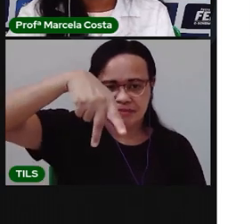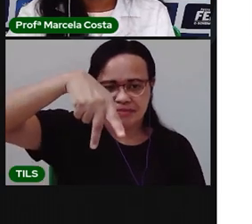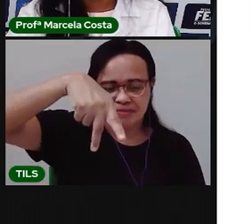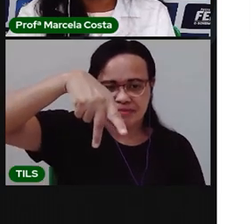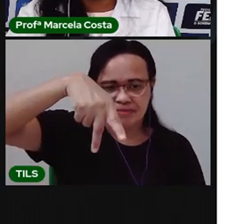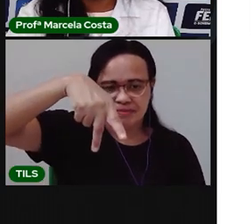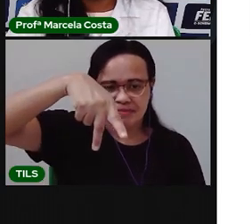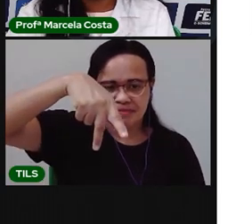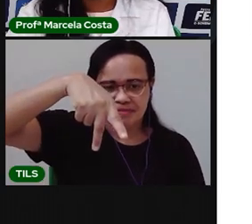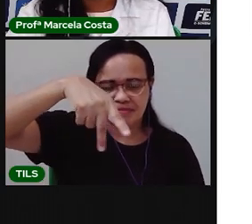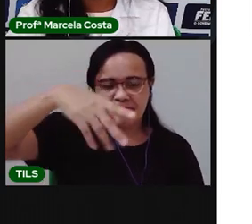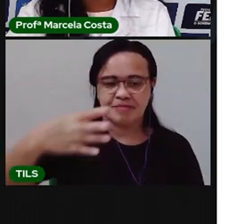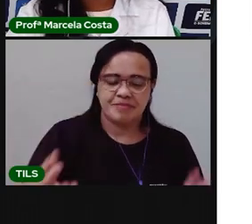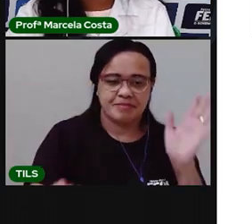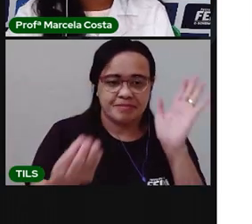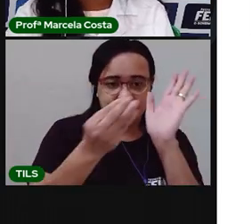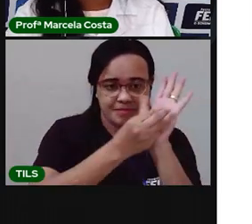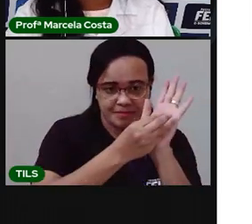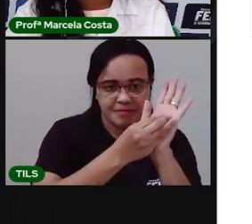Vamos colocar o Pe aqui.